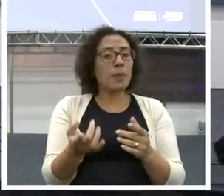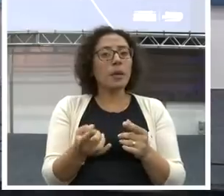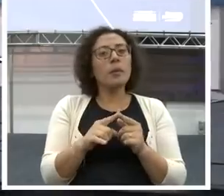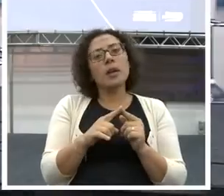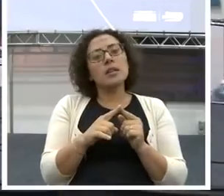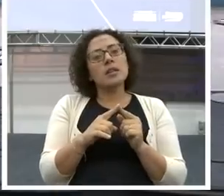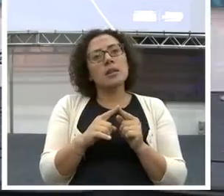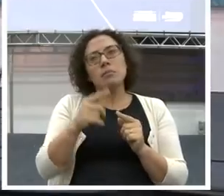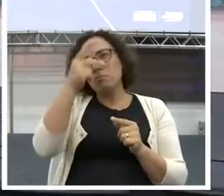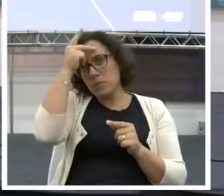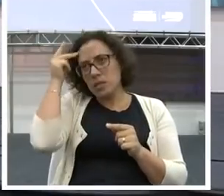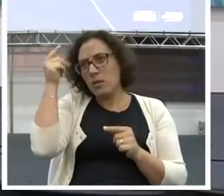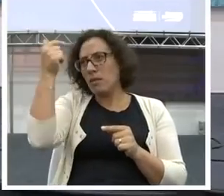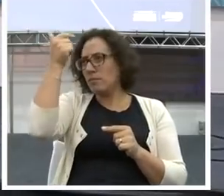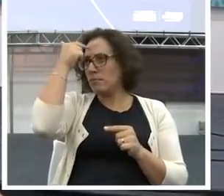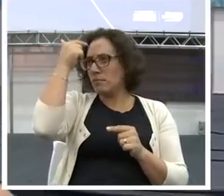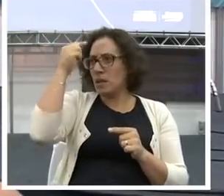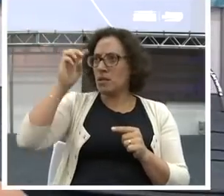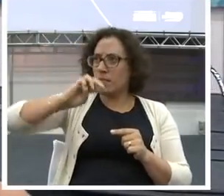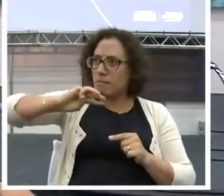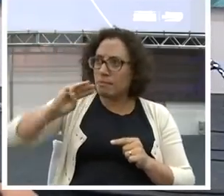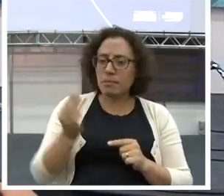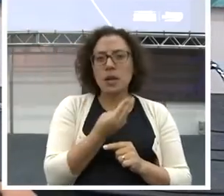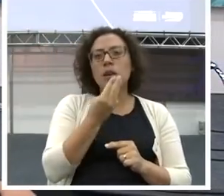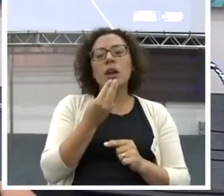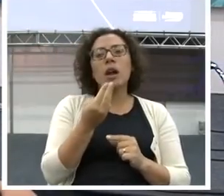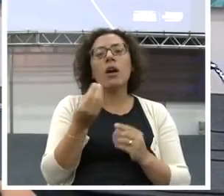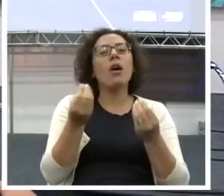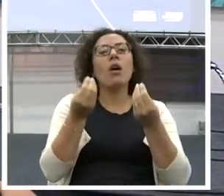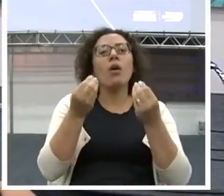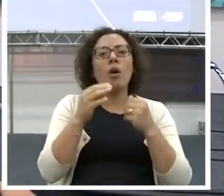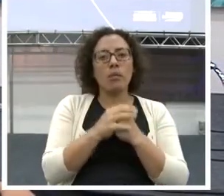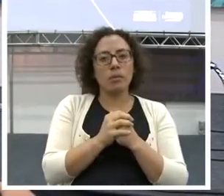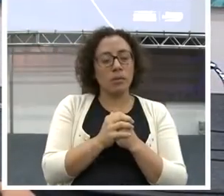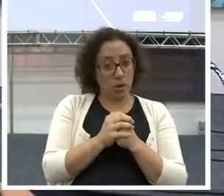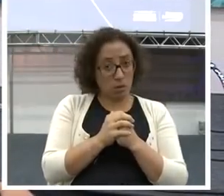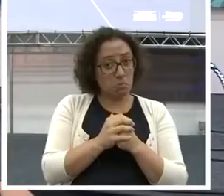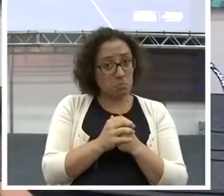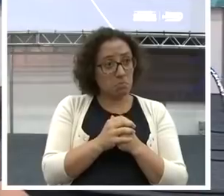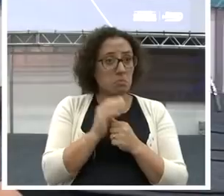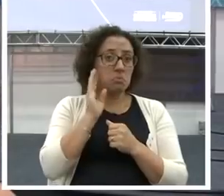estratégias milionárias? Olha só que interessante isso.